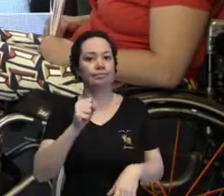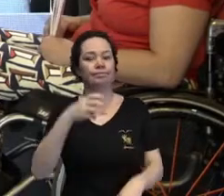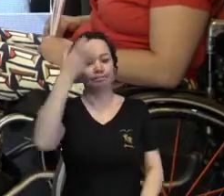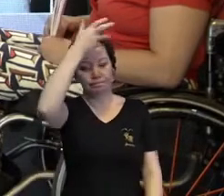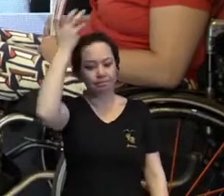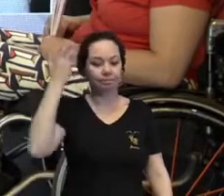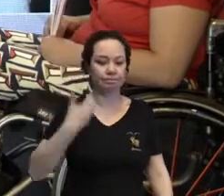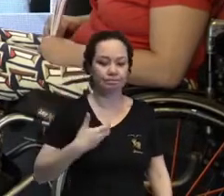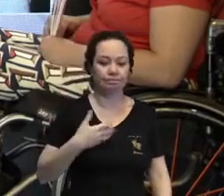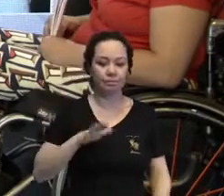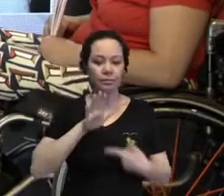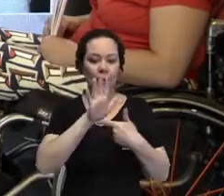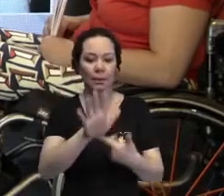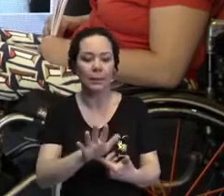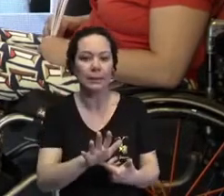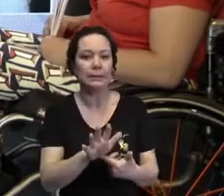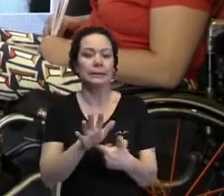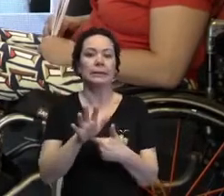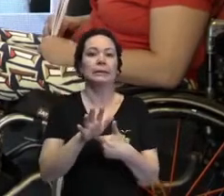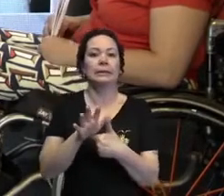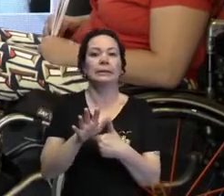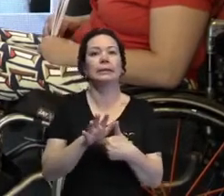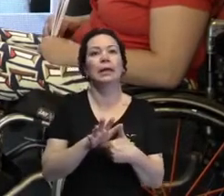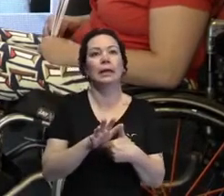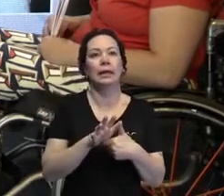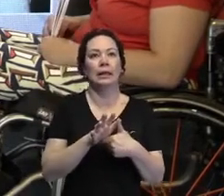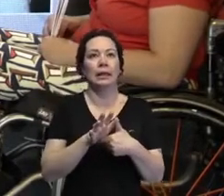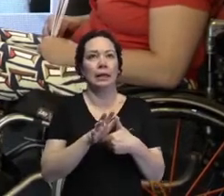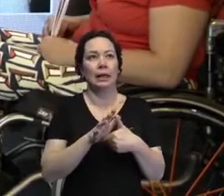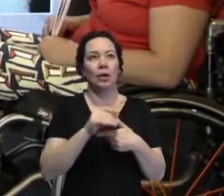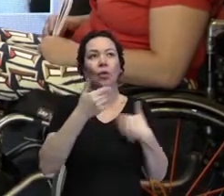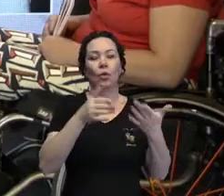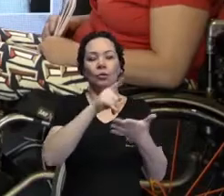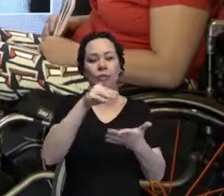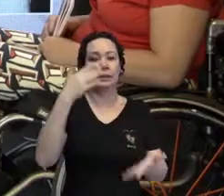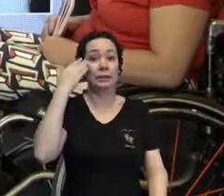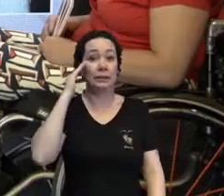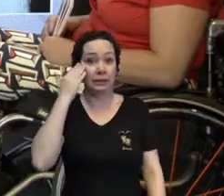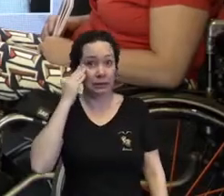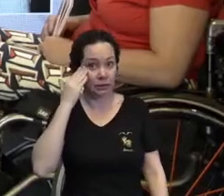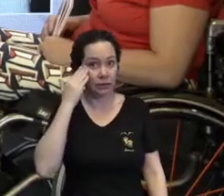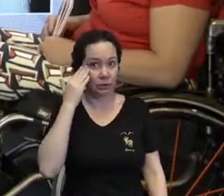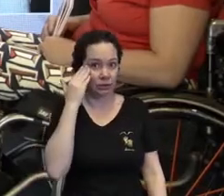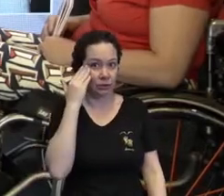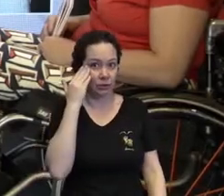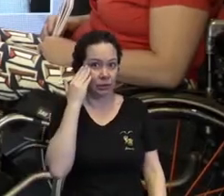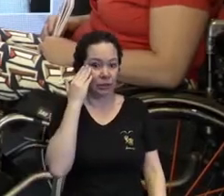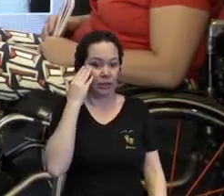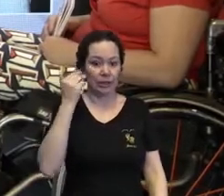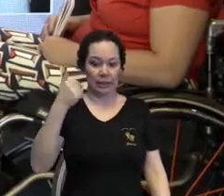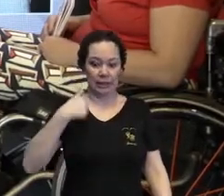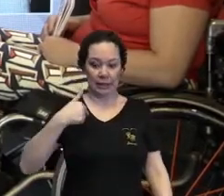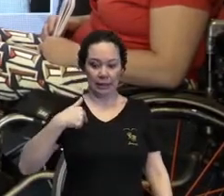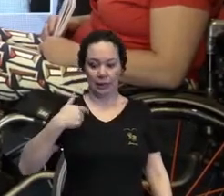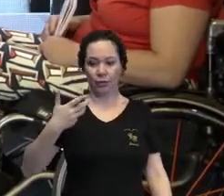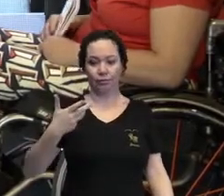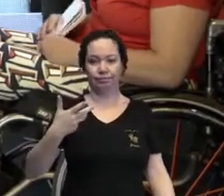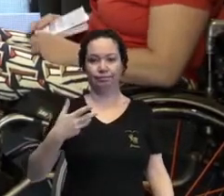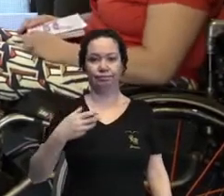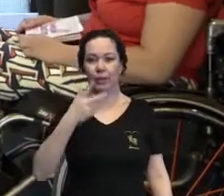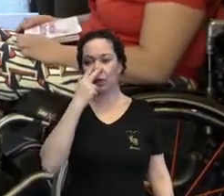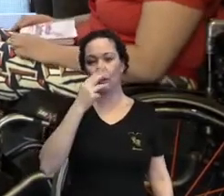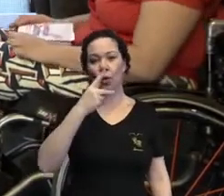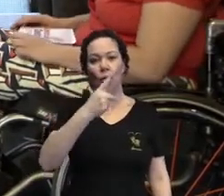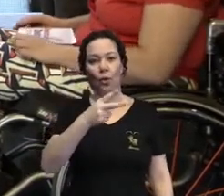essencial. Quando a gente se entende num lugar de privilégio, e não é porque nós somos